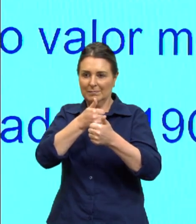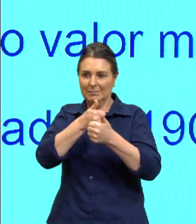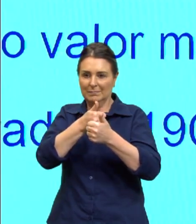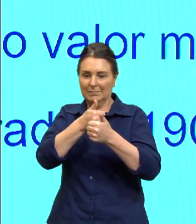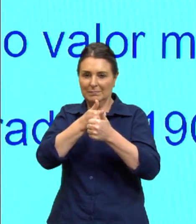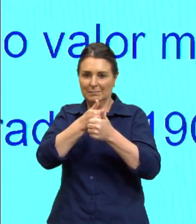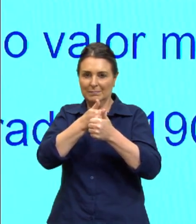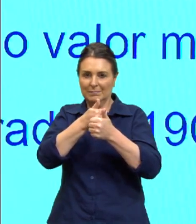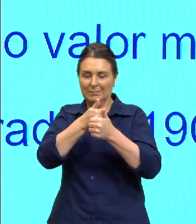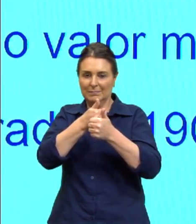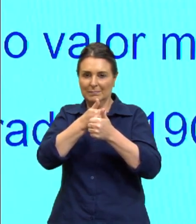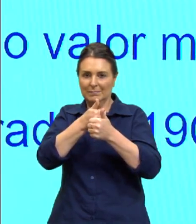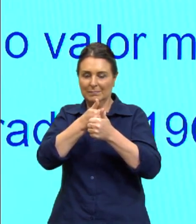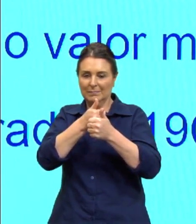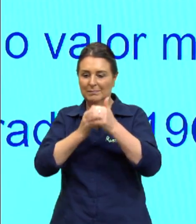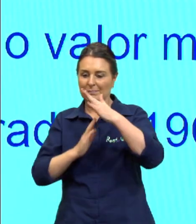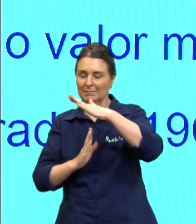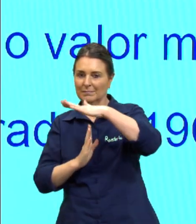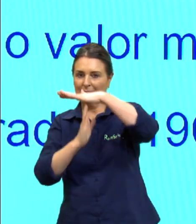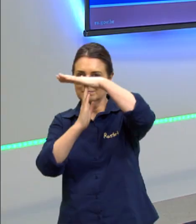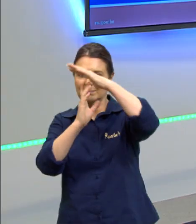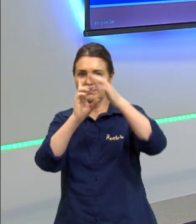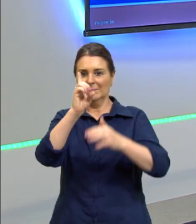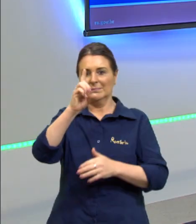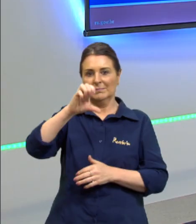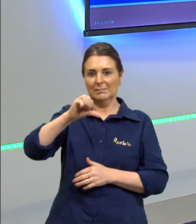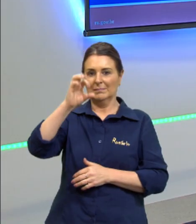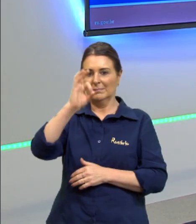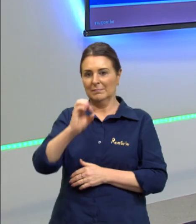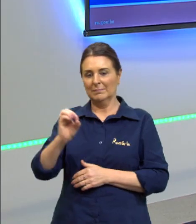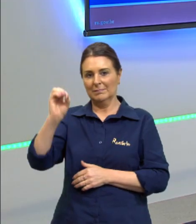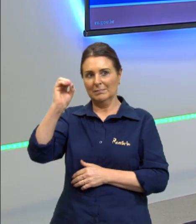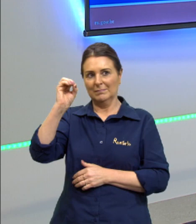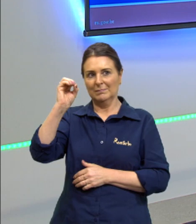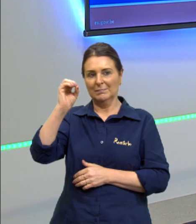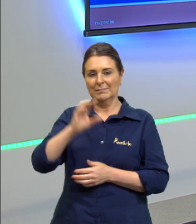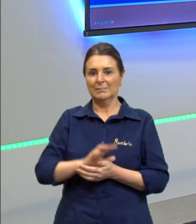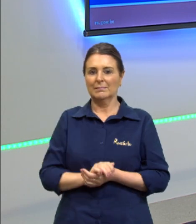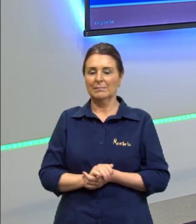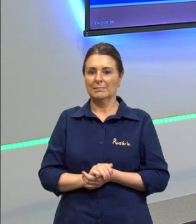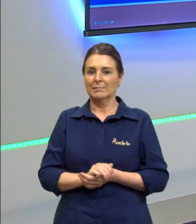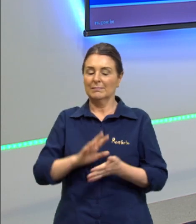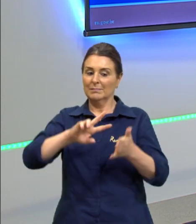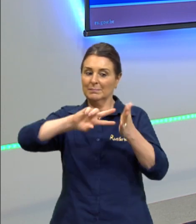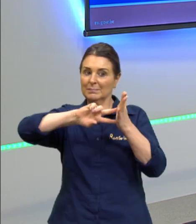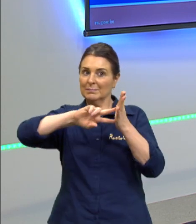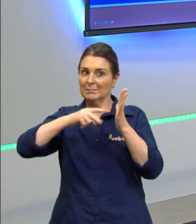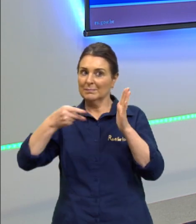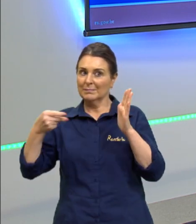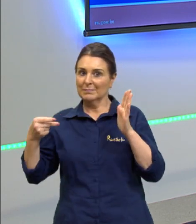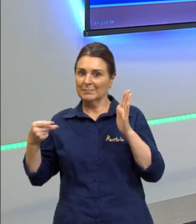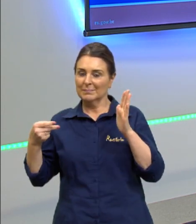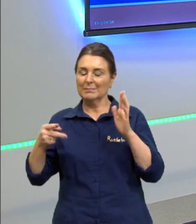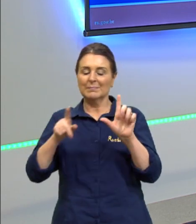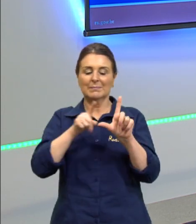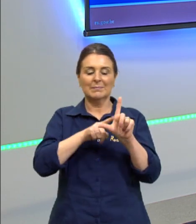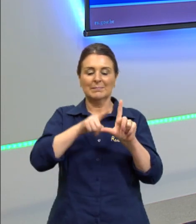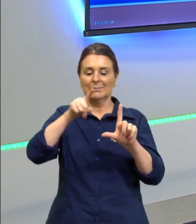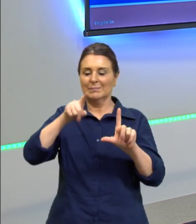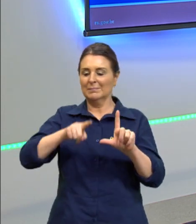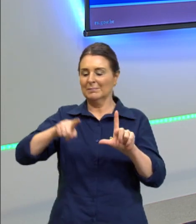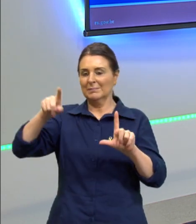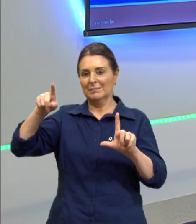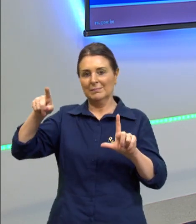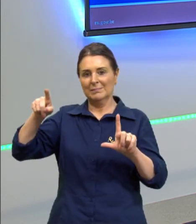aqui da máxima indicada 19 graus tá então uma interpretação de gráfico né